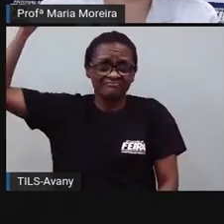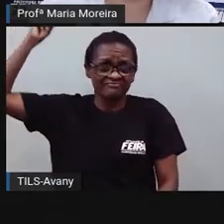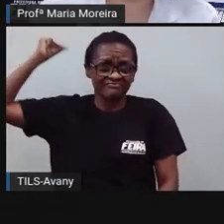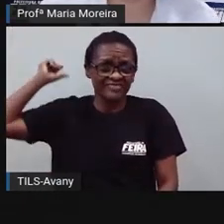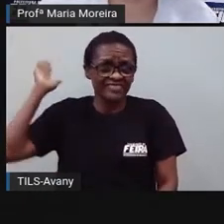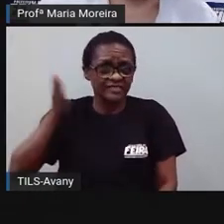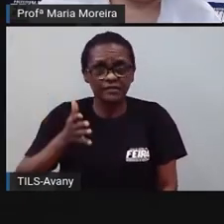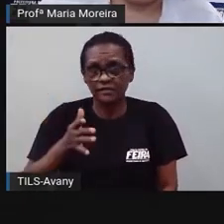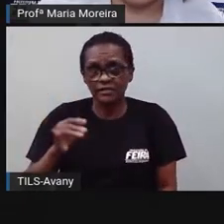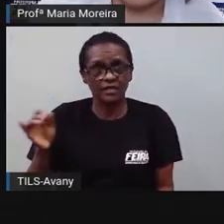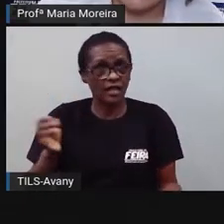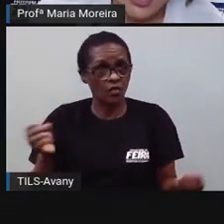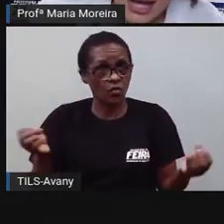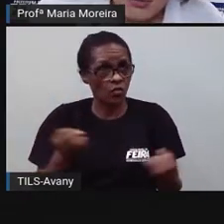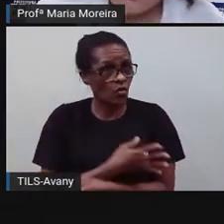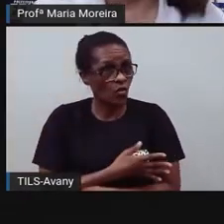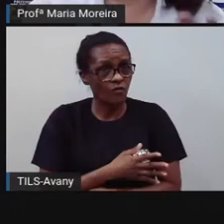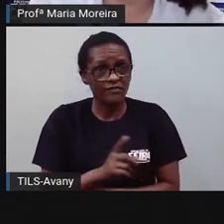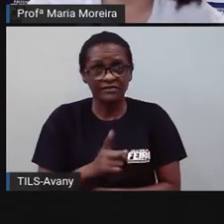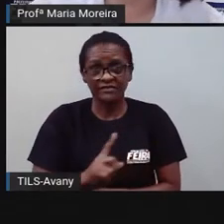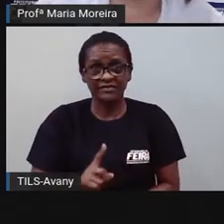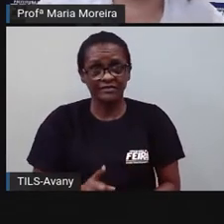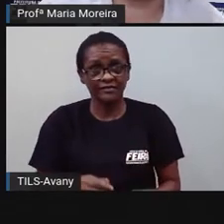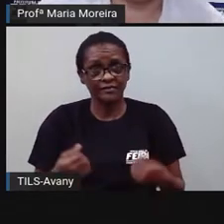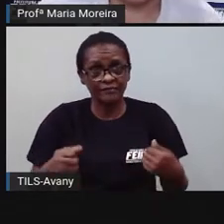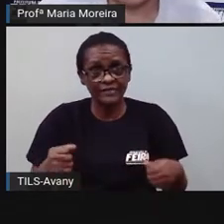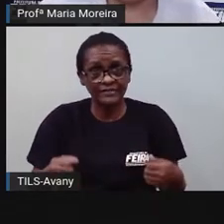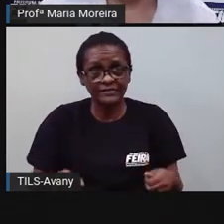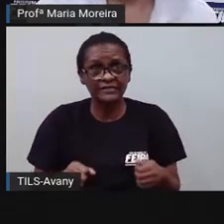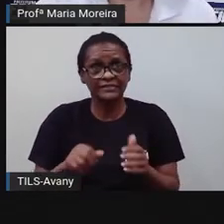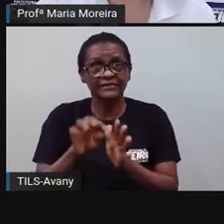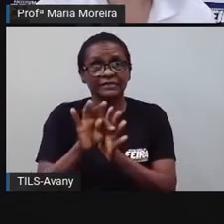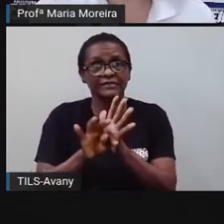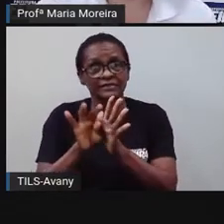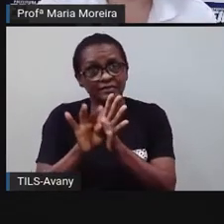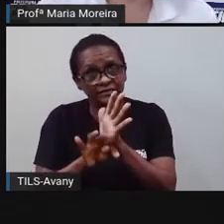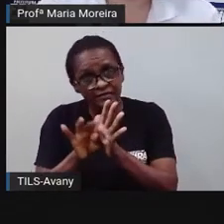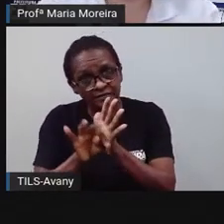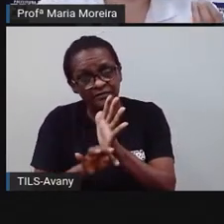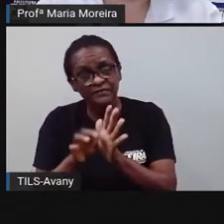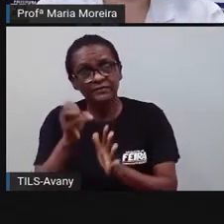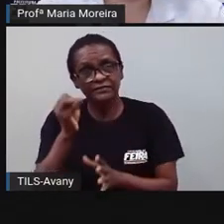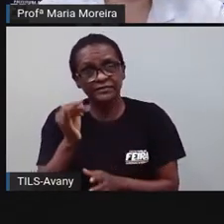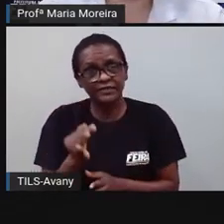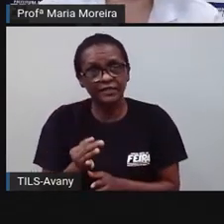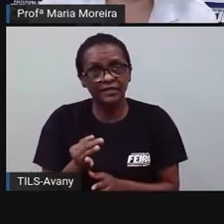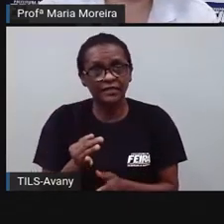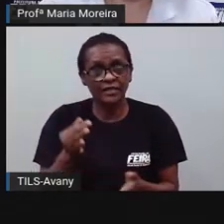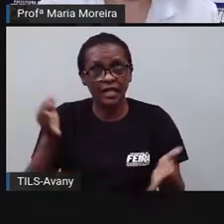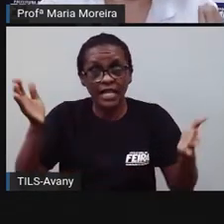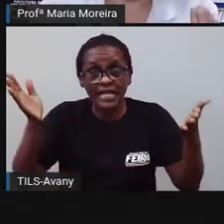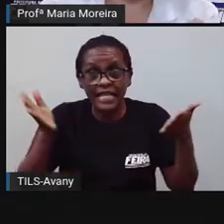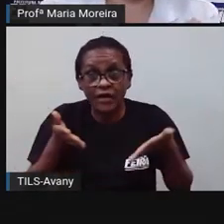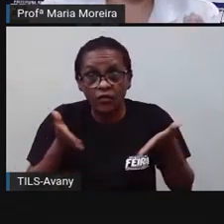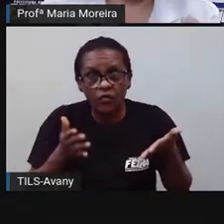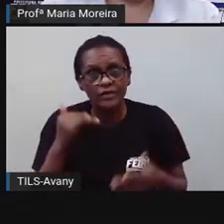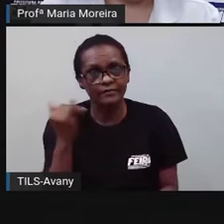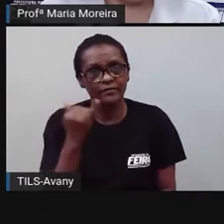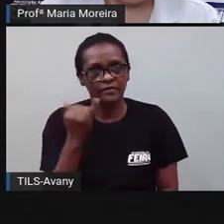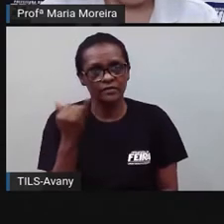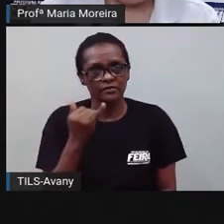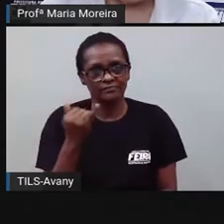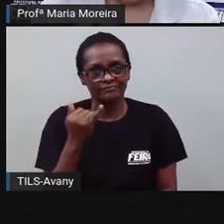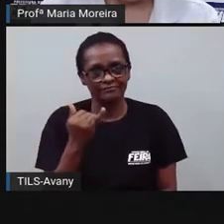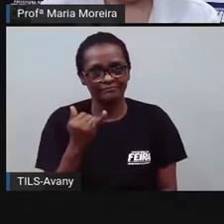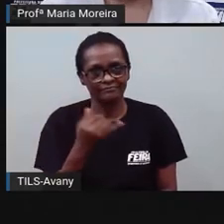falou, olha, não é um texto literário. Por que não é um texto literário? Porque vai falar sobre o acontecimento o quê? Real,